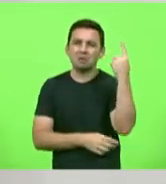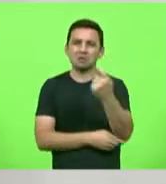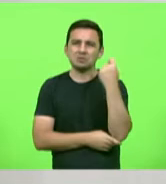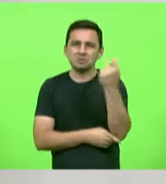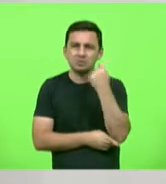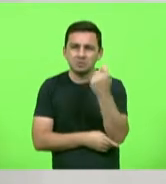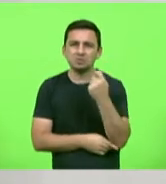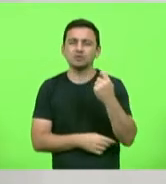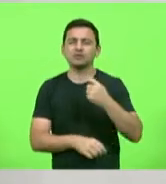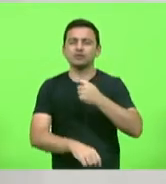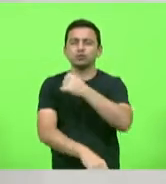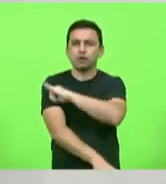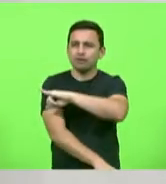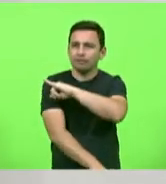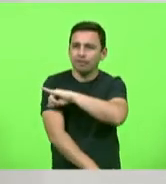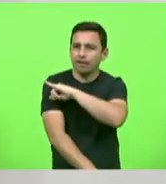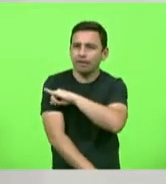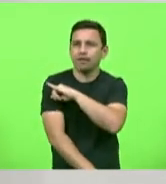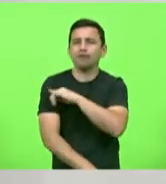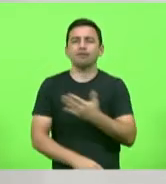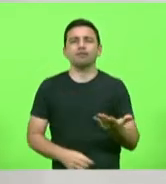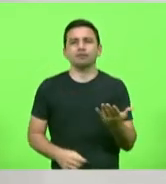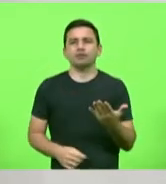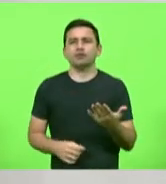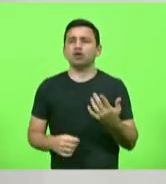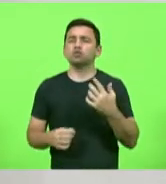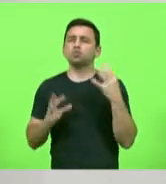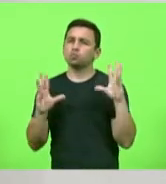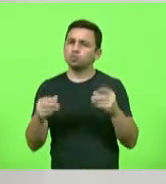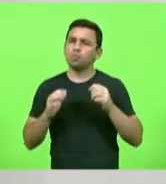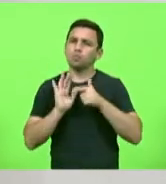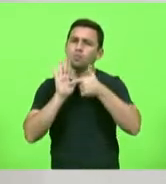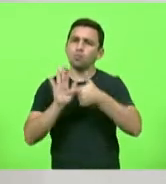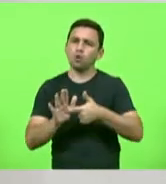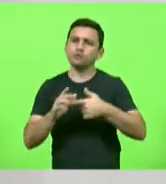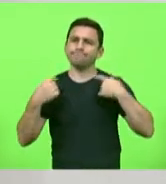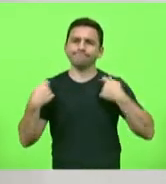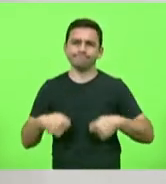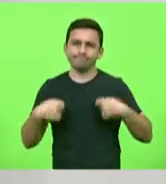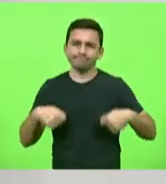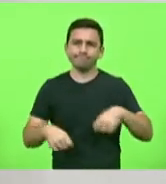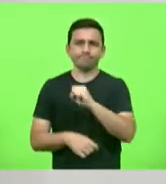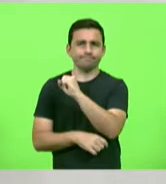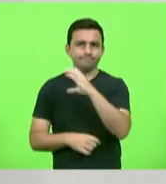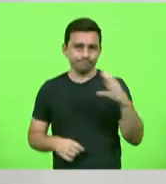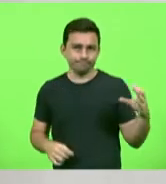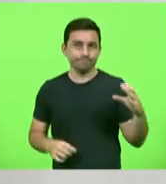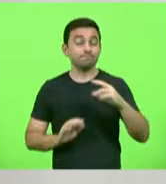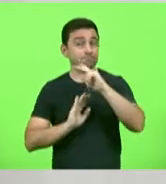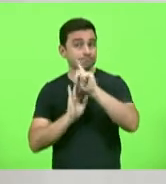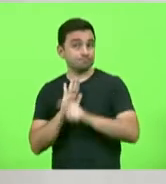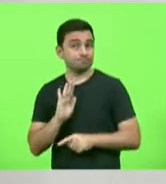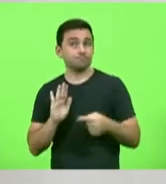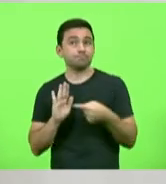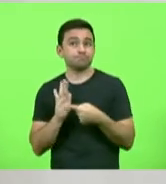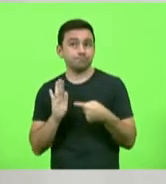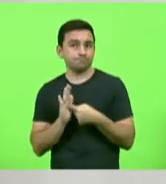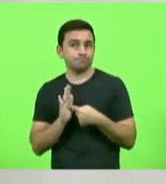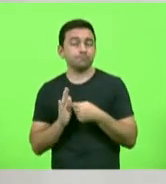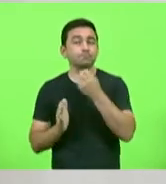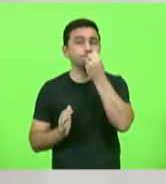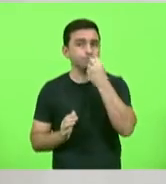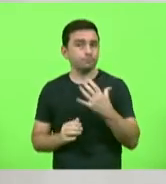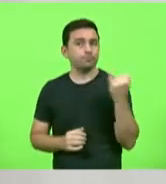Rio de Janeiro e que a gente demonstrou a necessidade aqui em Santa Catarina, um projeto que é viável, que foi